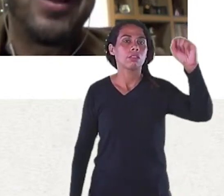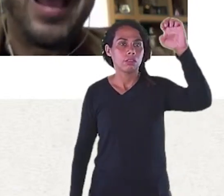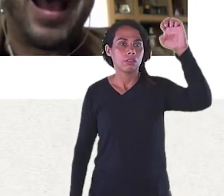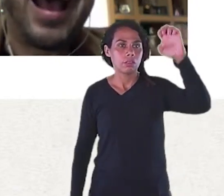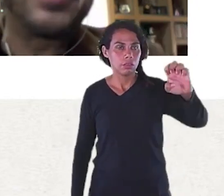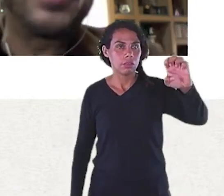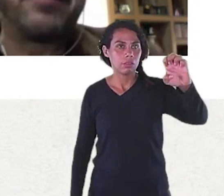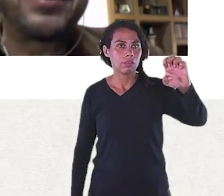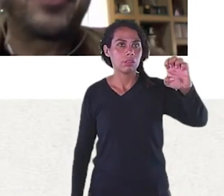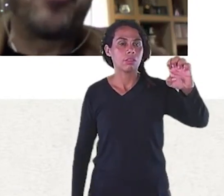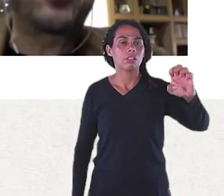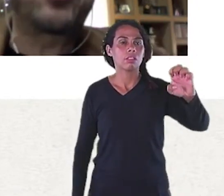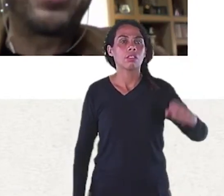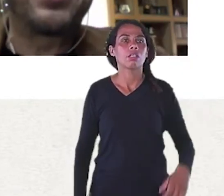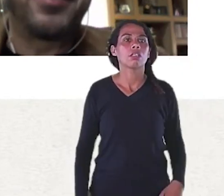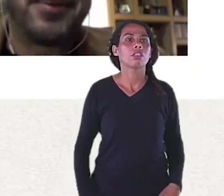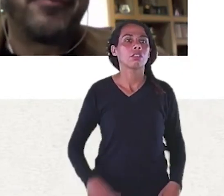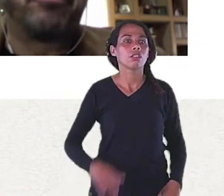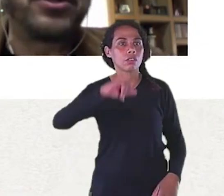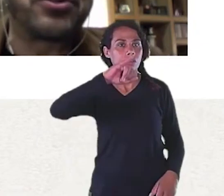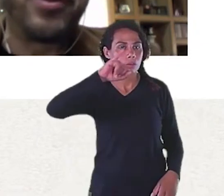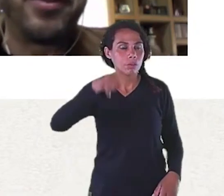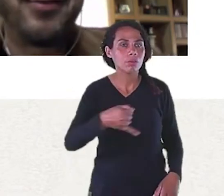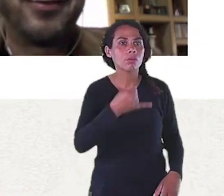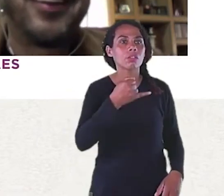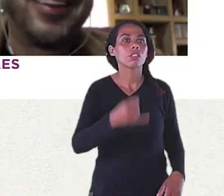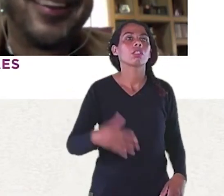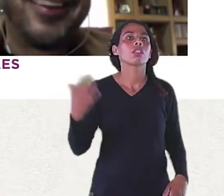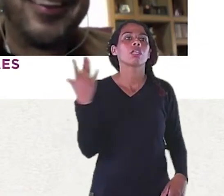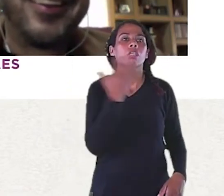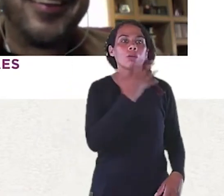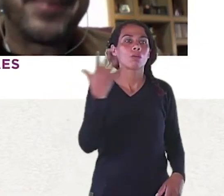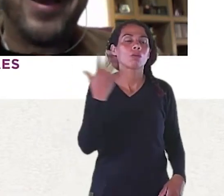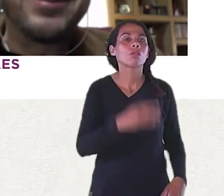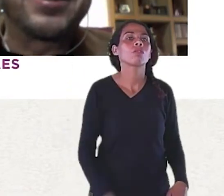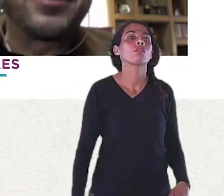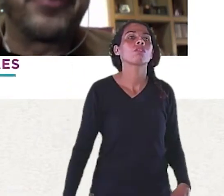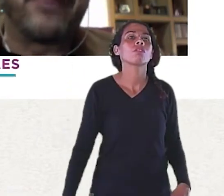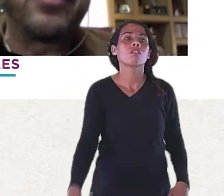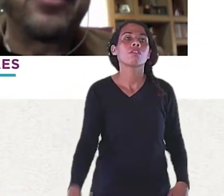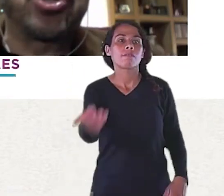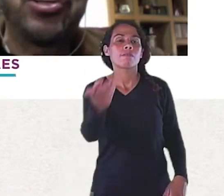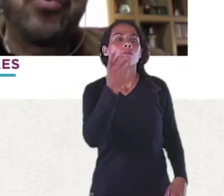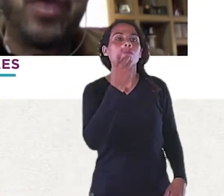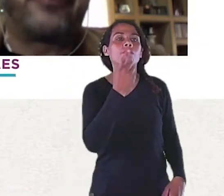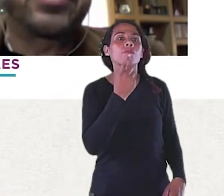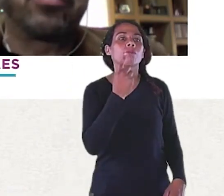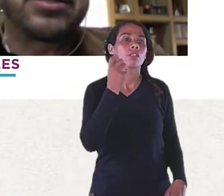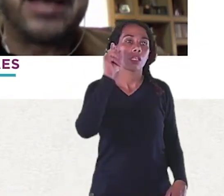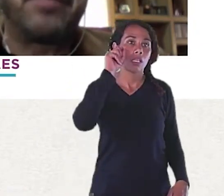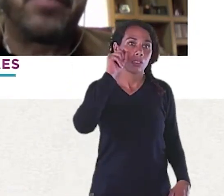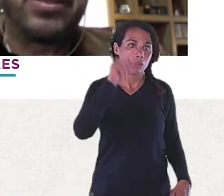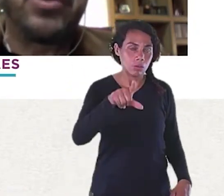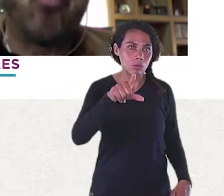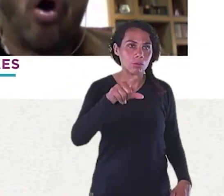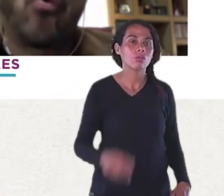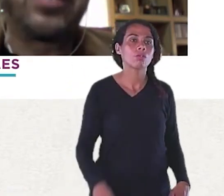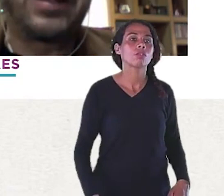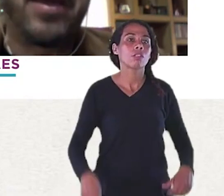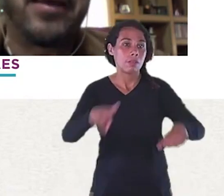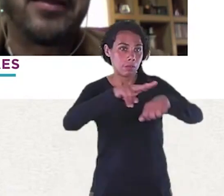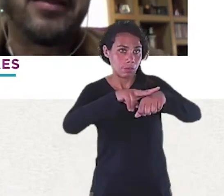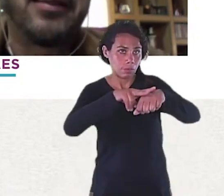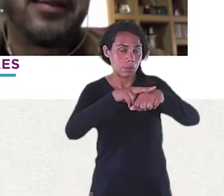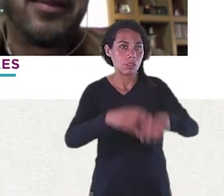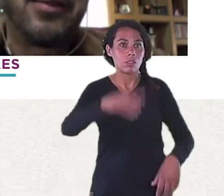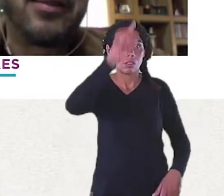amarelo e azul Aí o design brasileiro Começou a aparecer Por isso que eu acordei Que antes Ficava insistindo Em fazer um design Igual